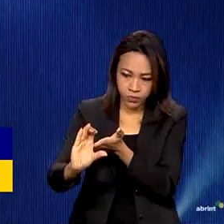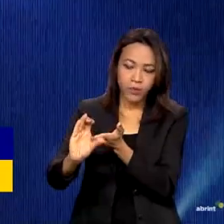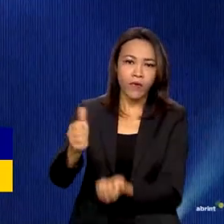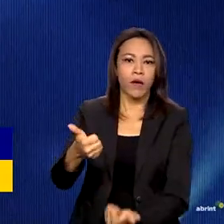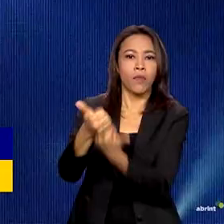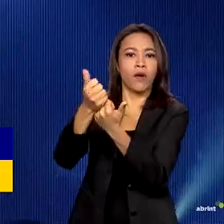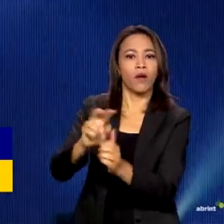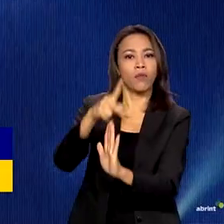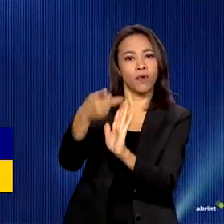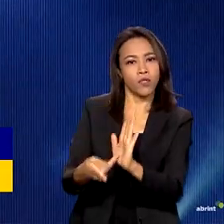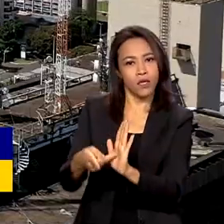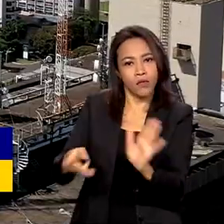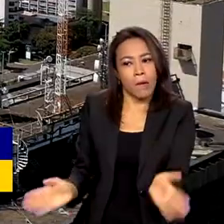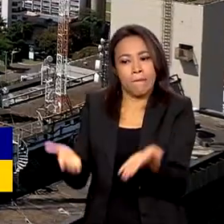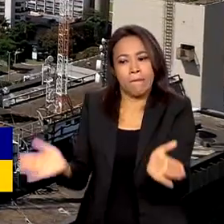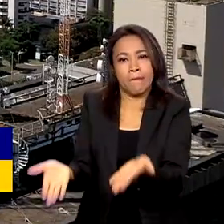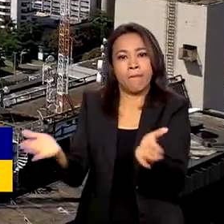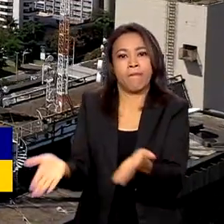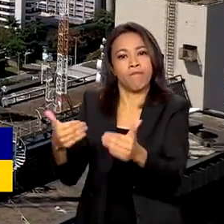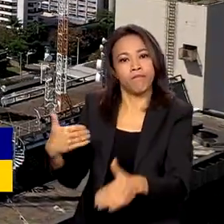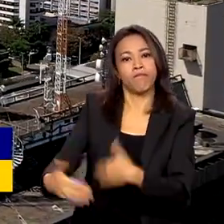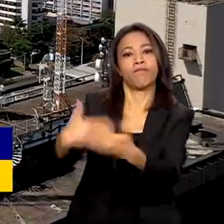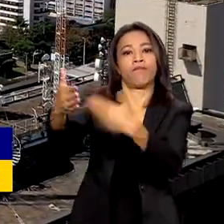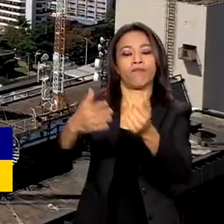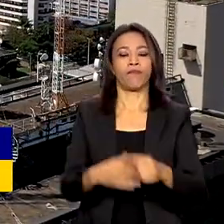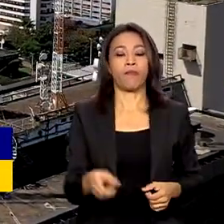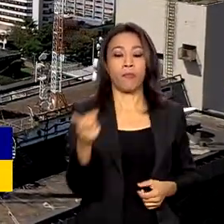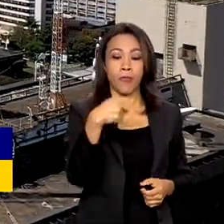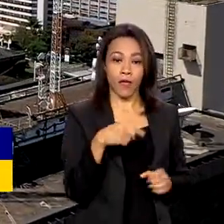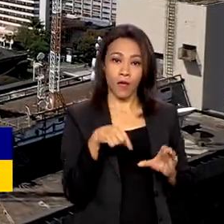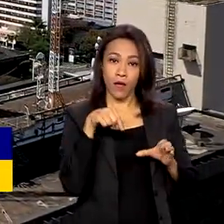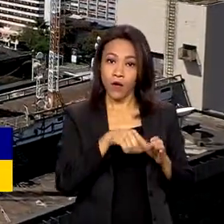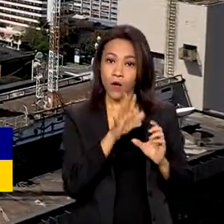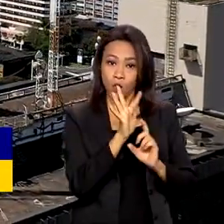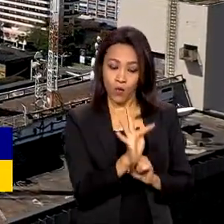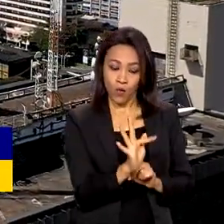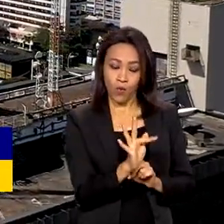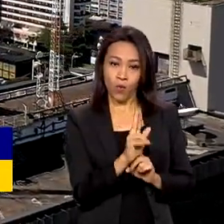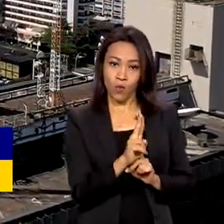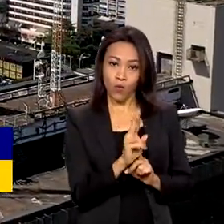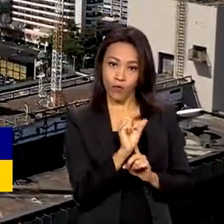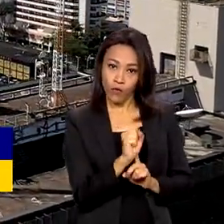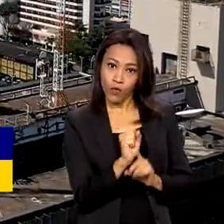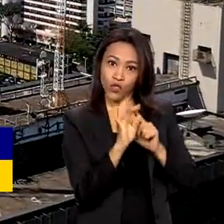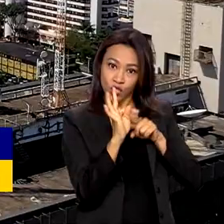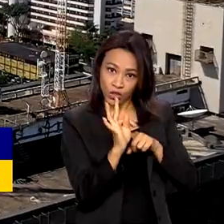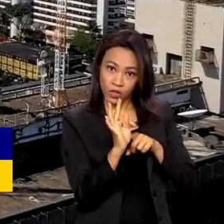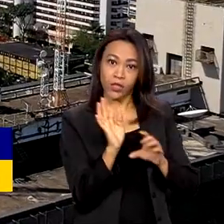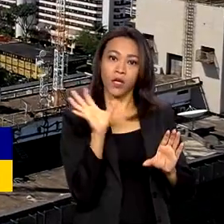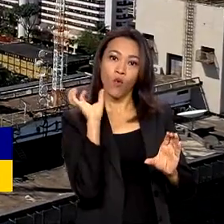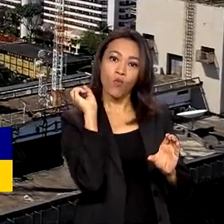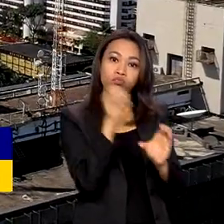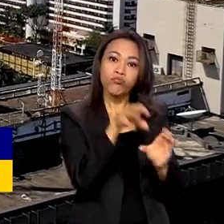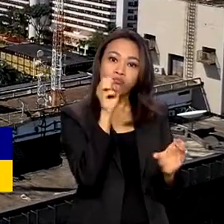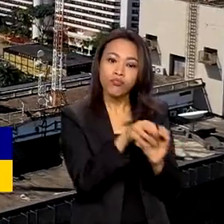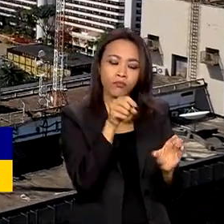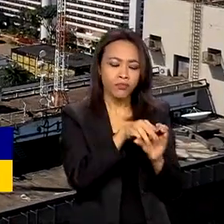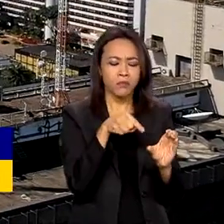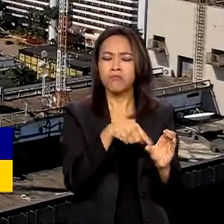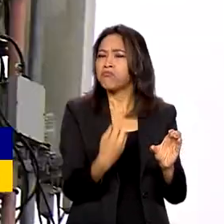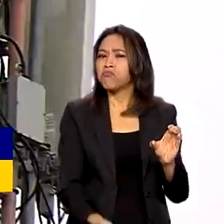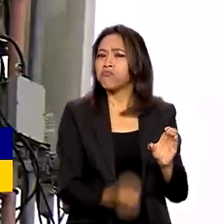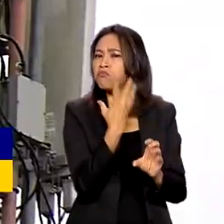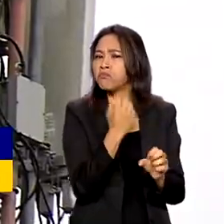fomentar o setor. O Fundo de Universalização dos Serviços de Telecomunicações, o FUST, existe há 23